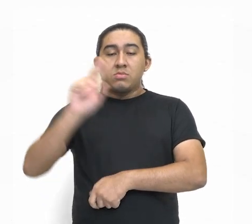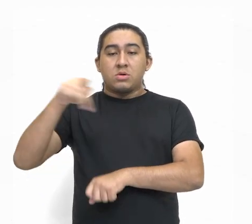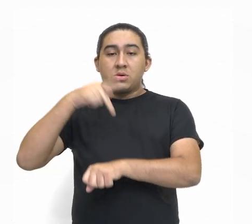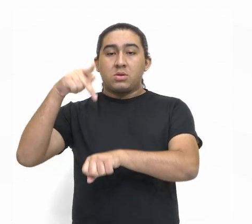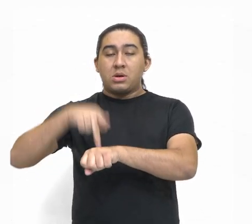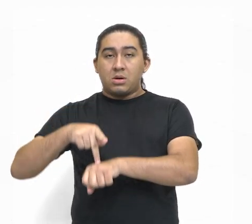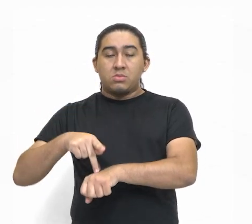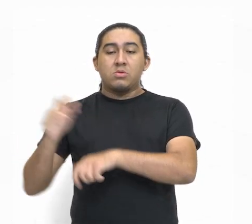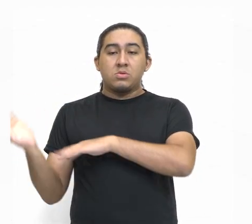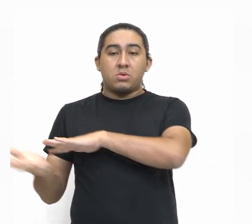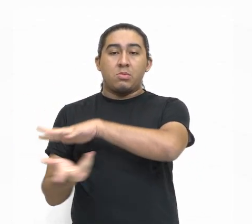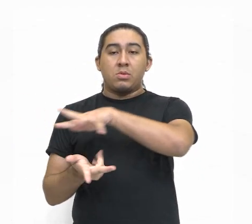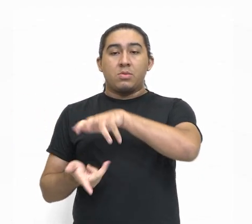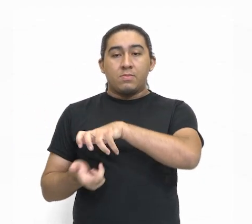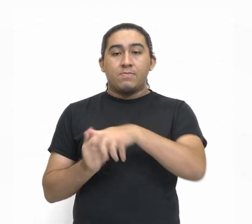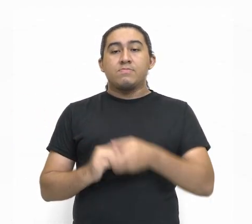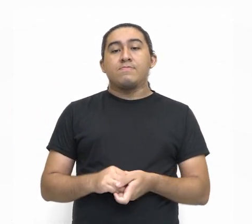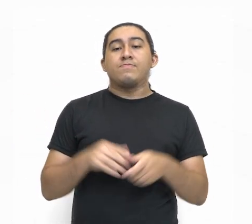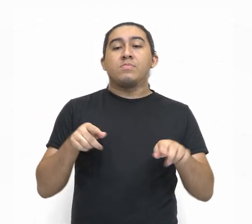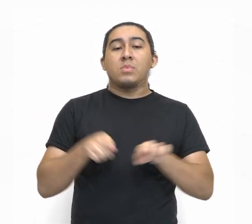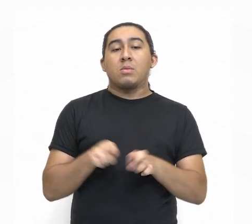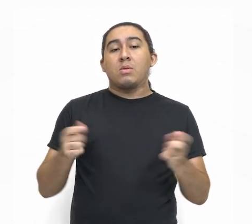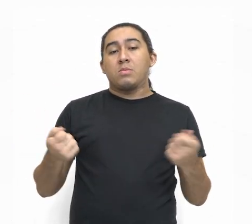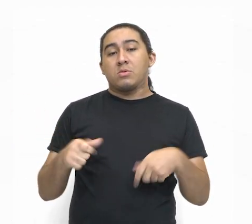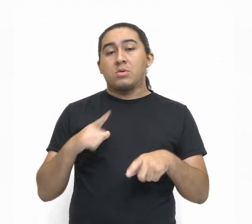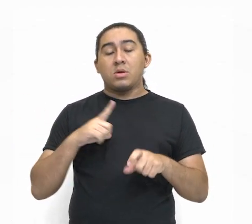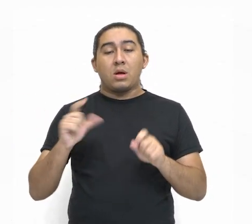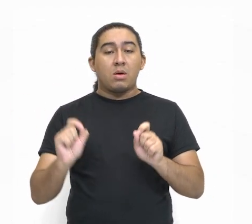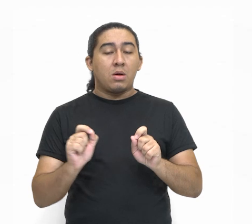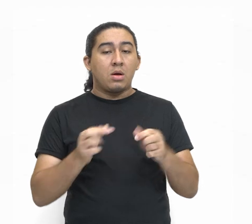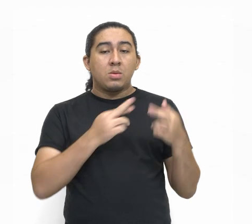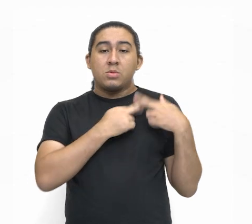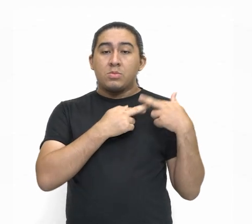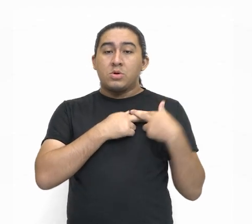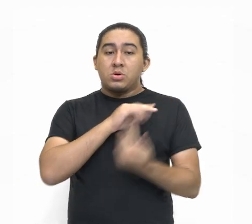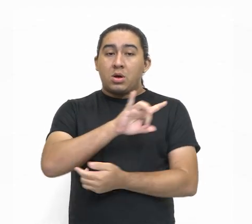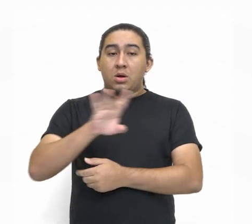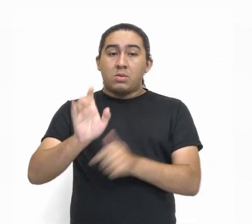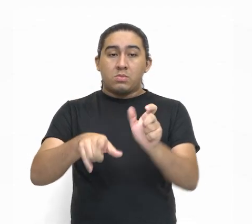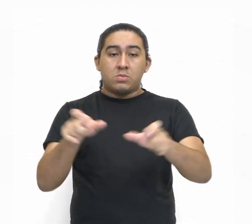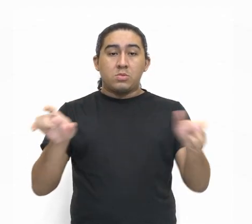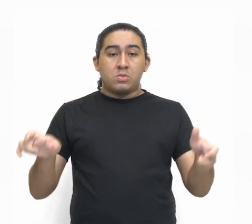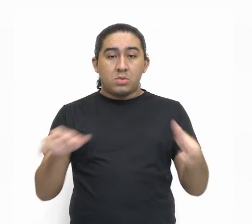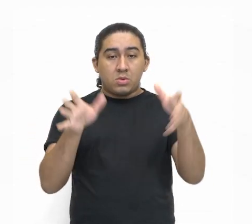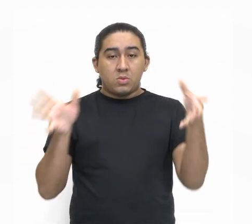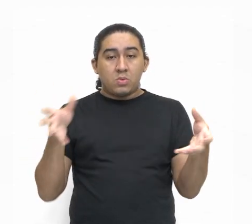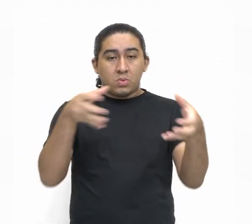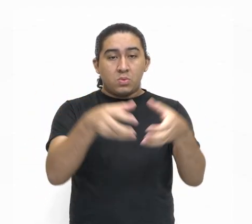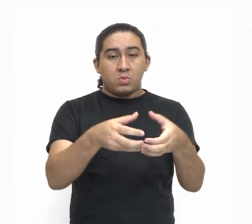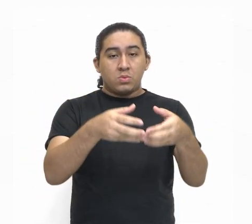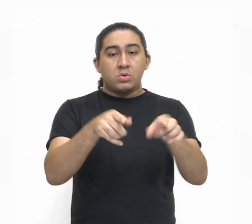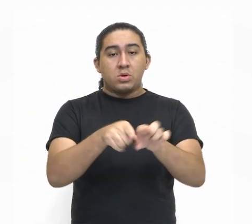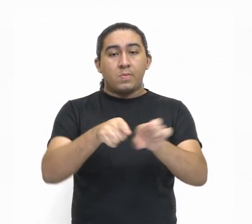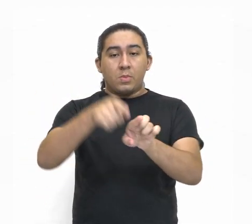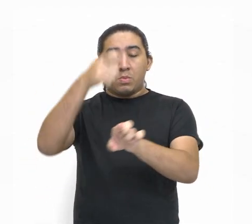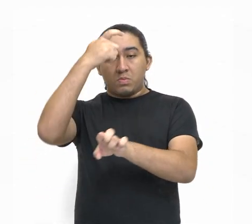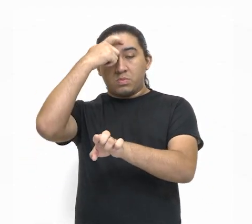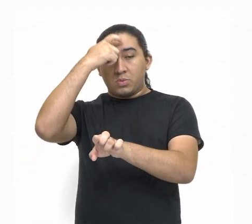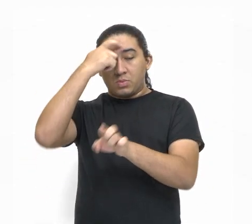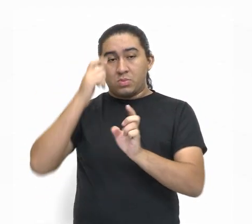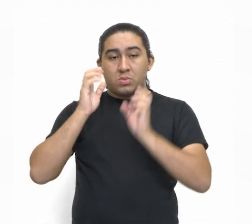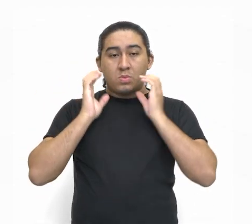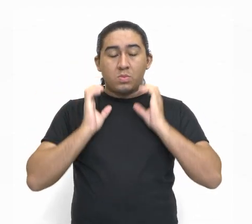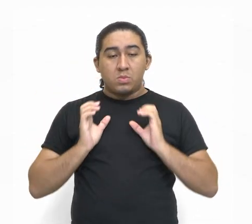nacional e global, bem como o papel desempenhado pelos sujeitos e coletividades